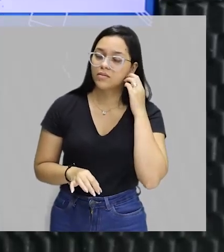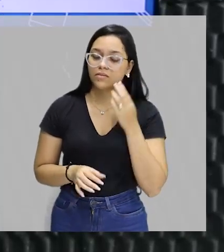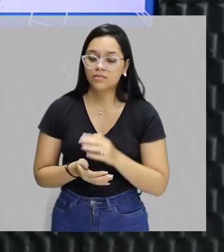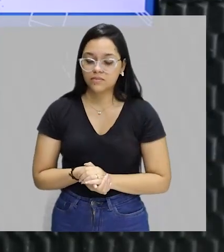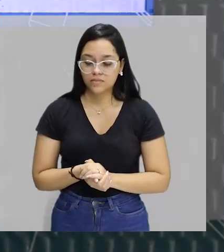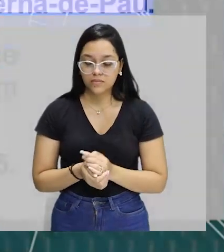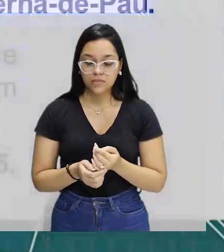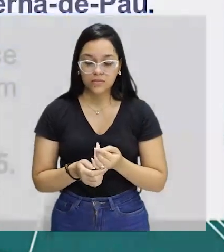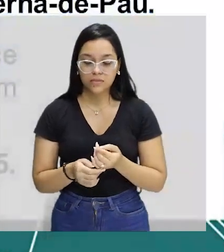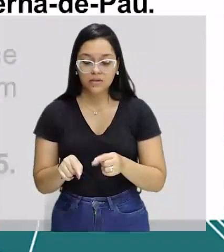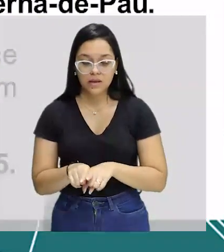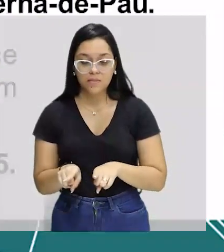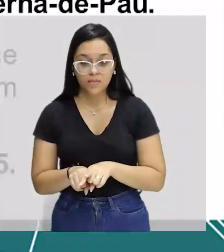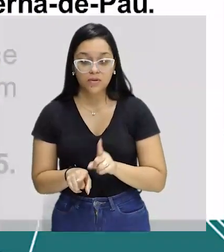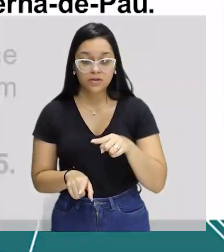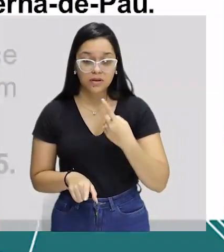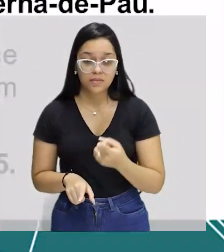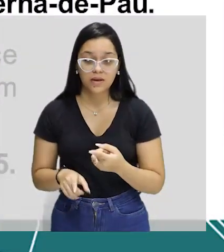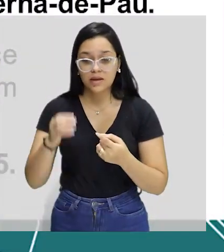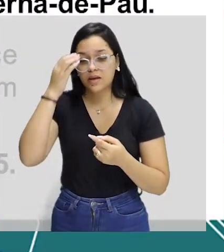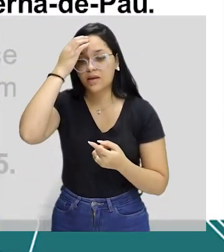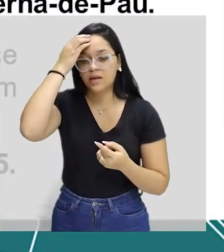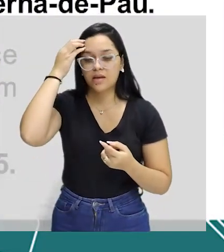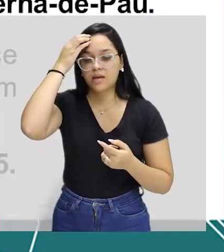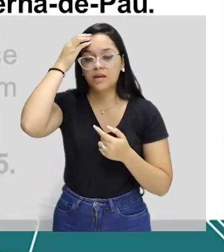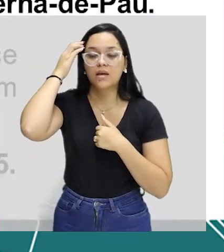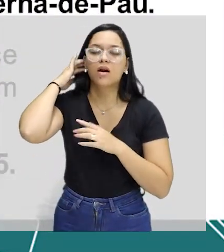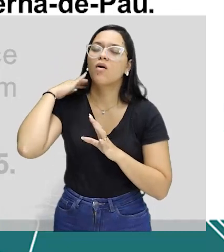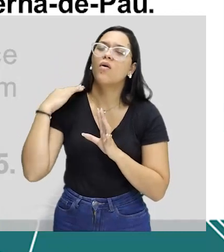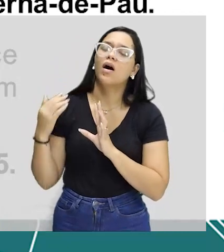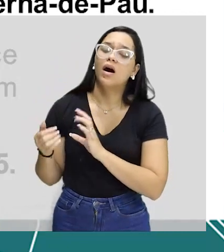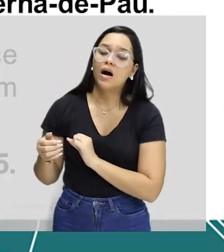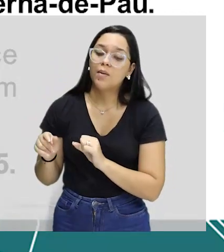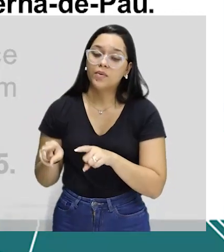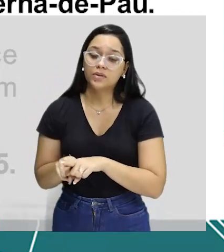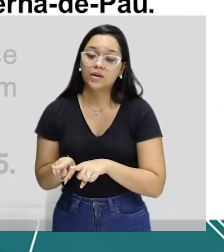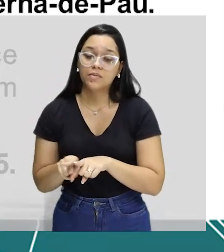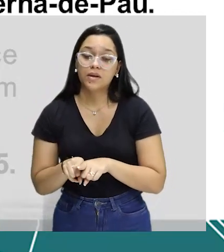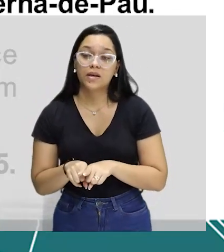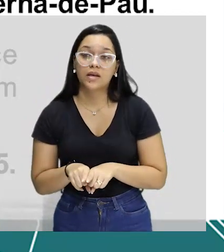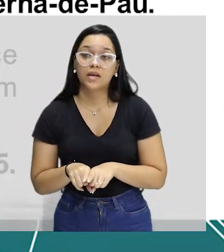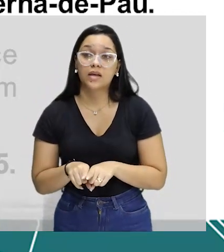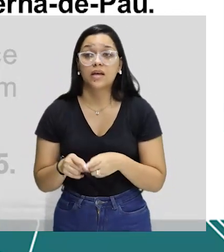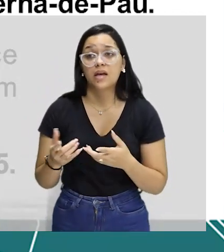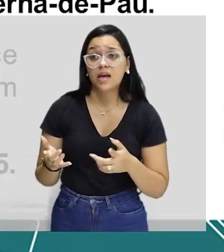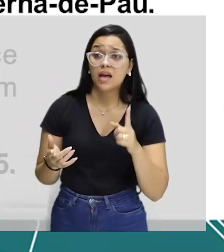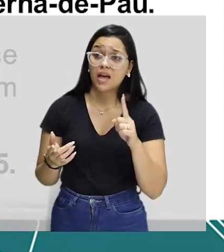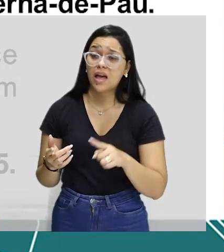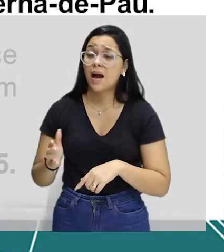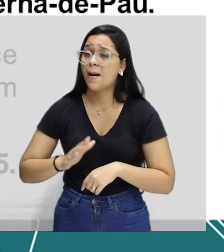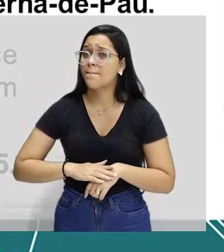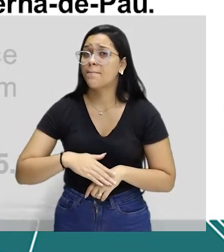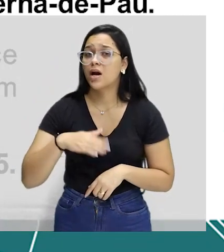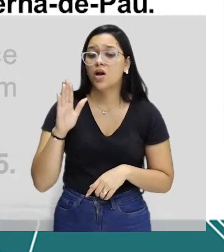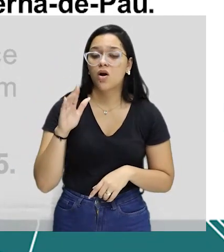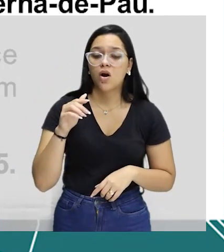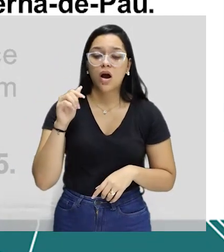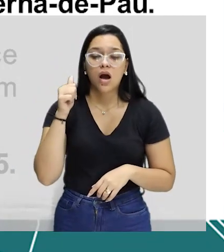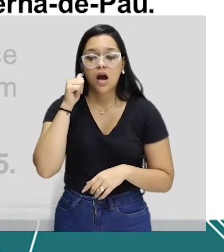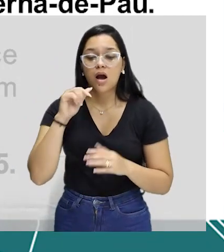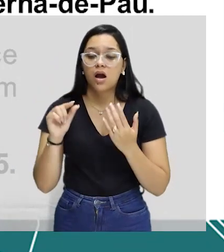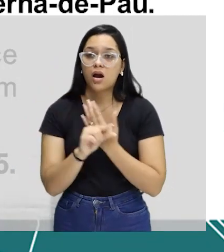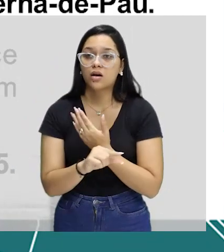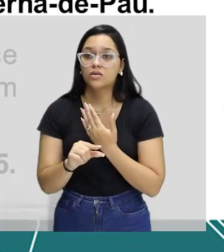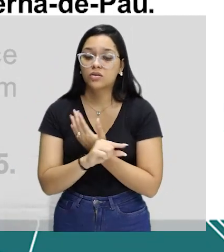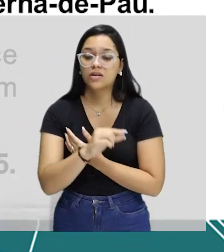Depois dele, a gente volta a uma figura que eu amo de paixão, que é, talvez não, é a maior autora de